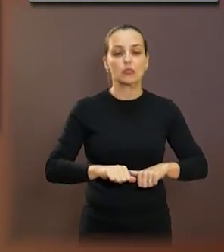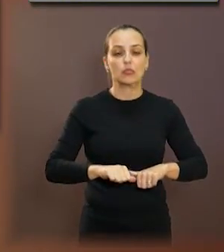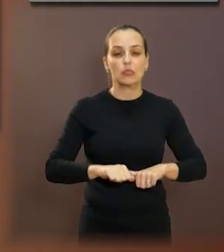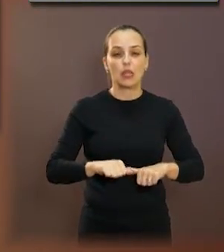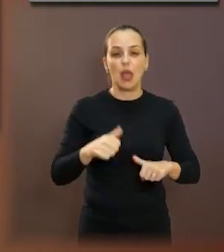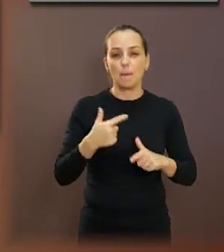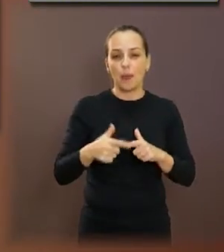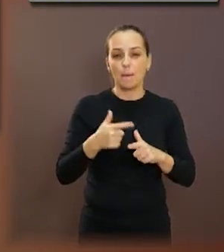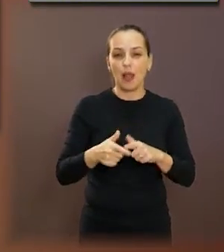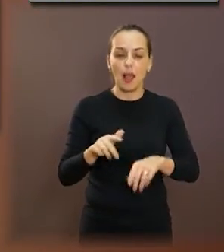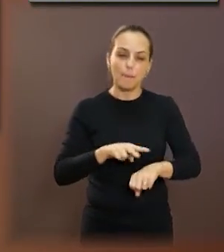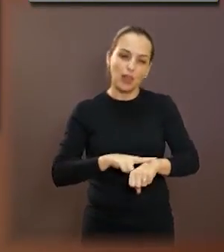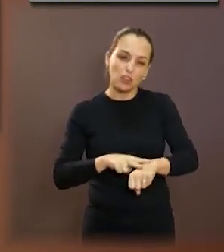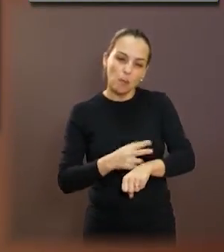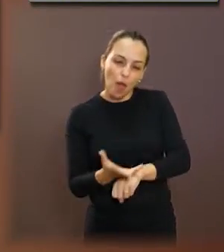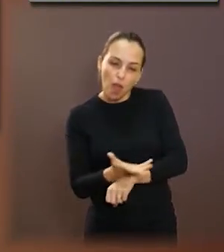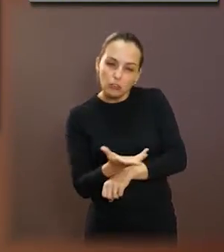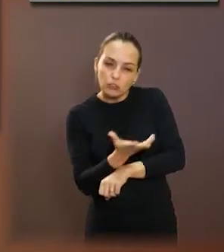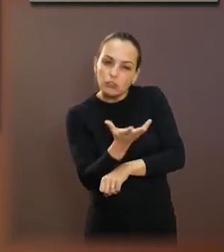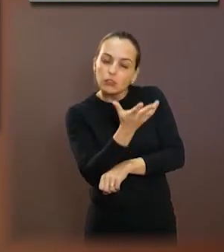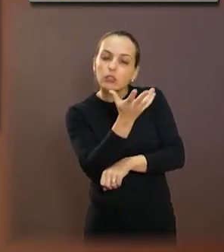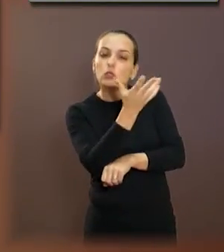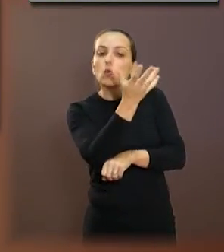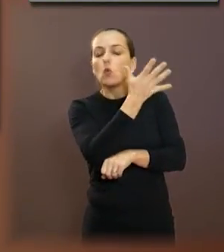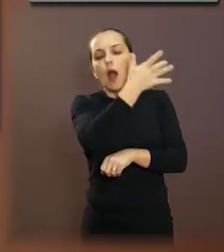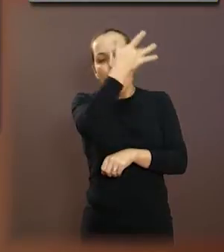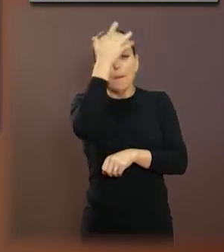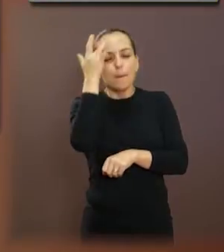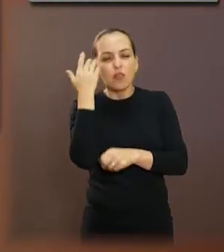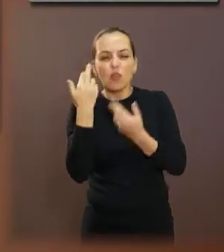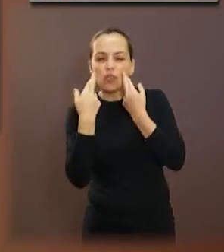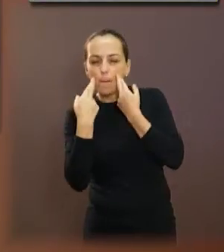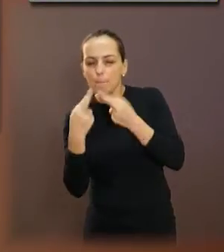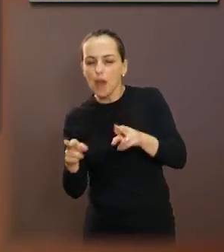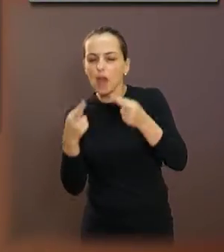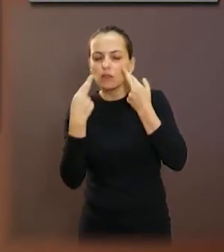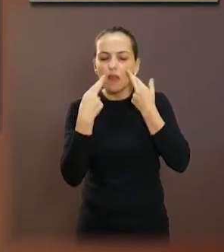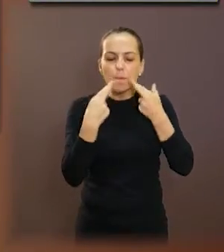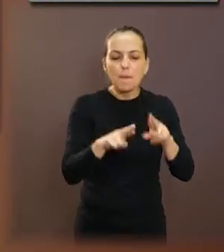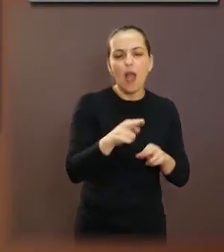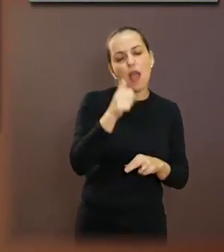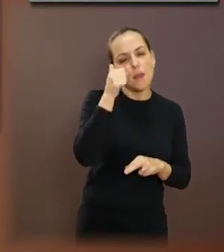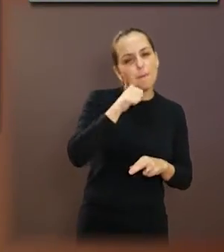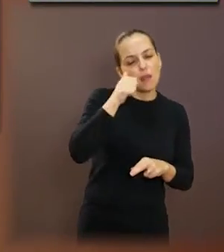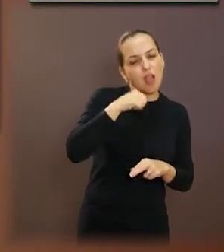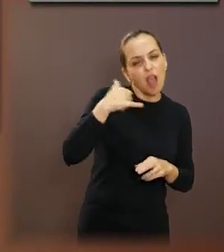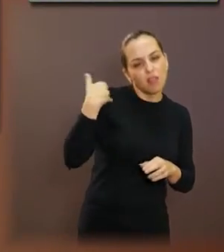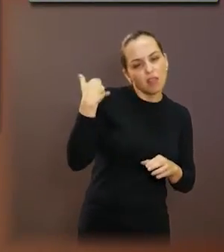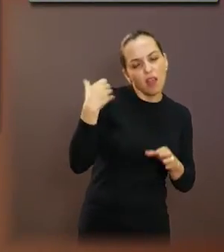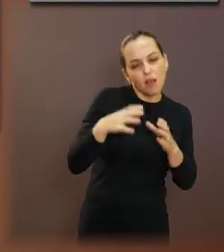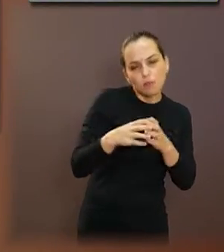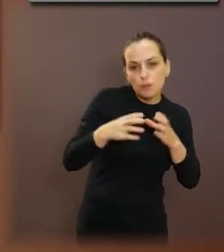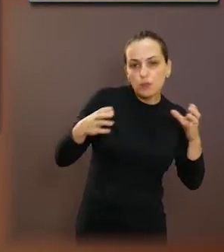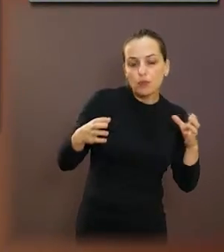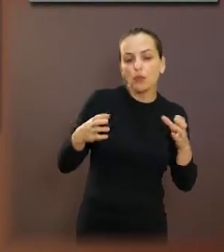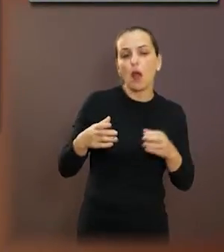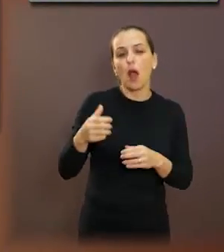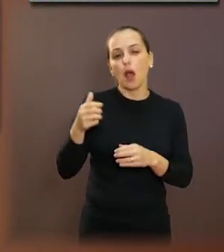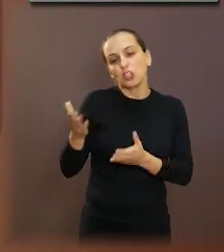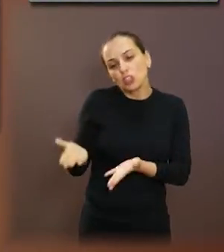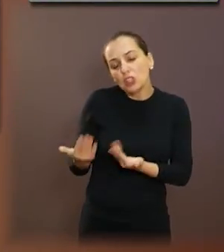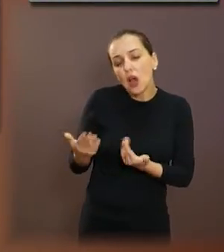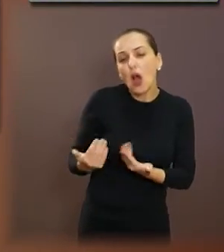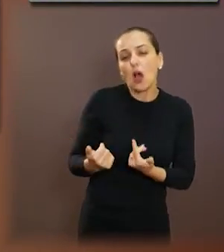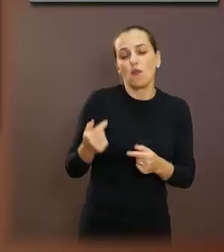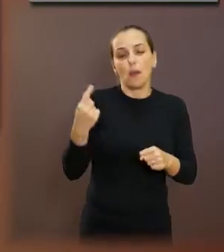muita reclamação dos moradores naquela região, fazendo caminhadas, senhoras, idosas, moças. E estava crítico o mato, estava